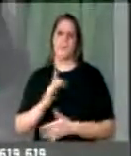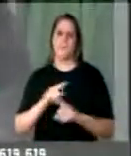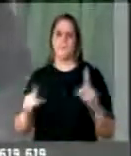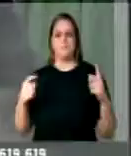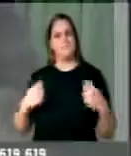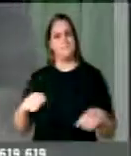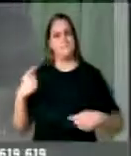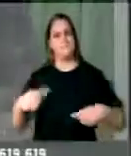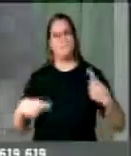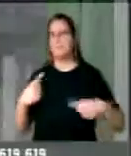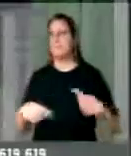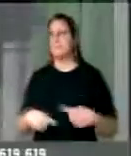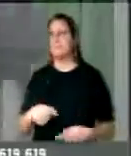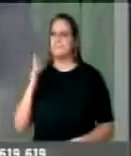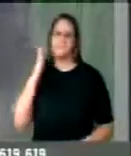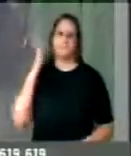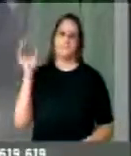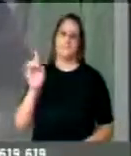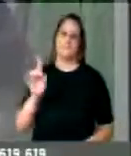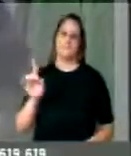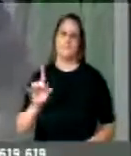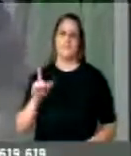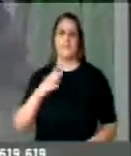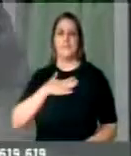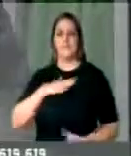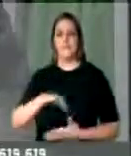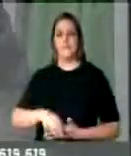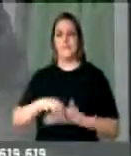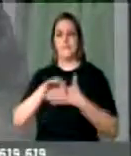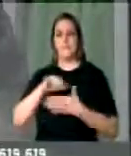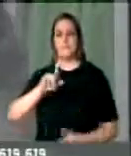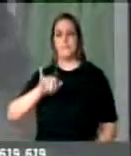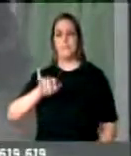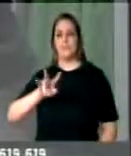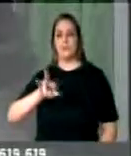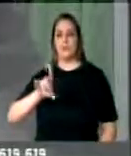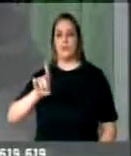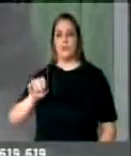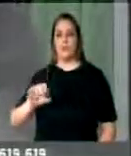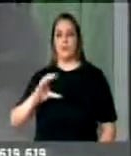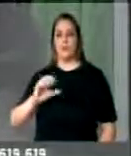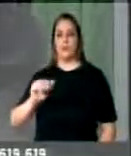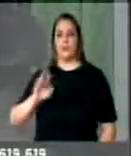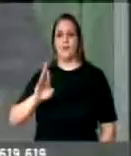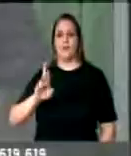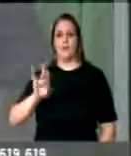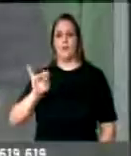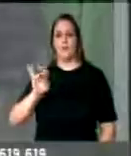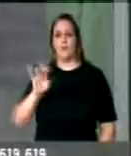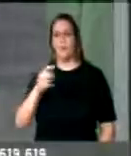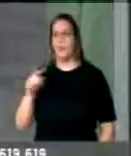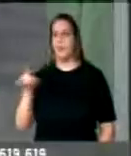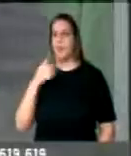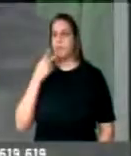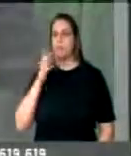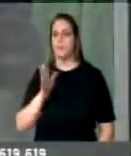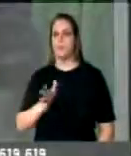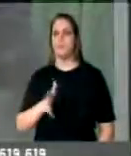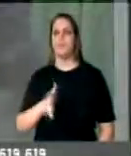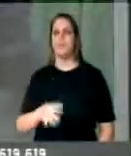matéria fácil. Como o meu líder, o deputado Givaldo Carimbão, aqui já se pronunciou e falou, são mais de 300